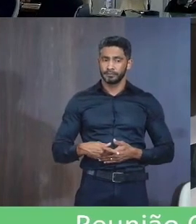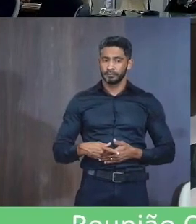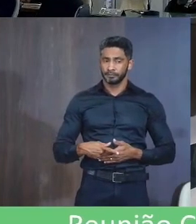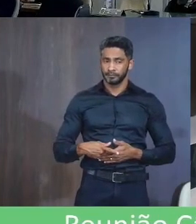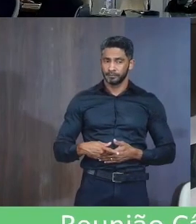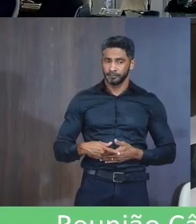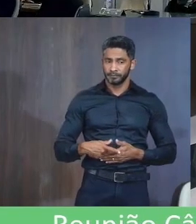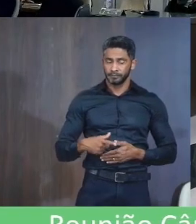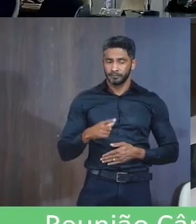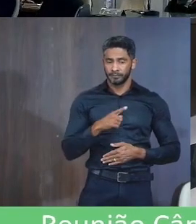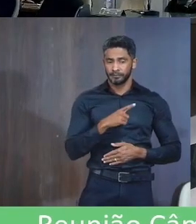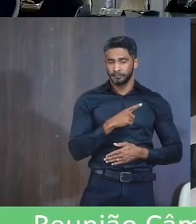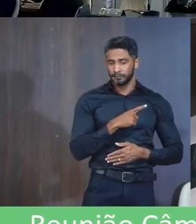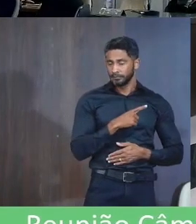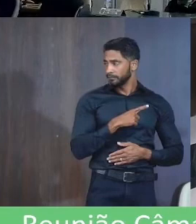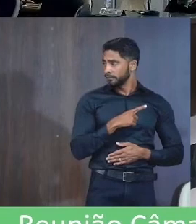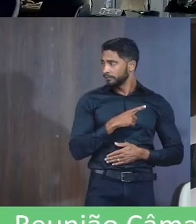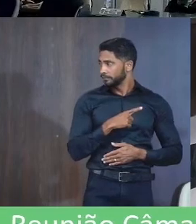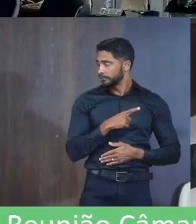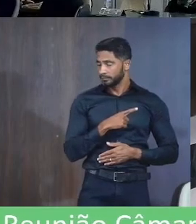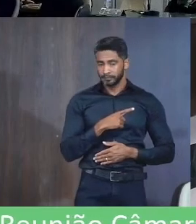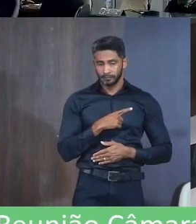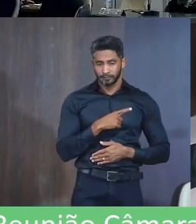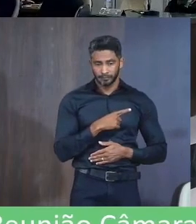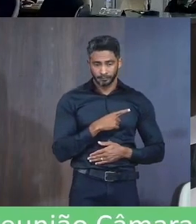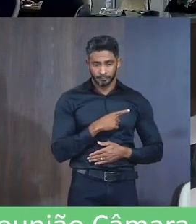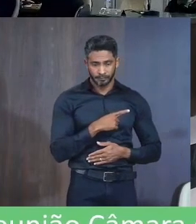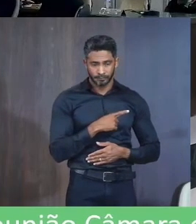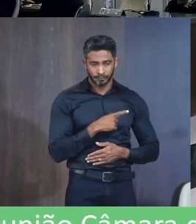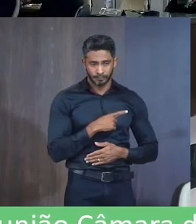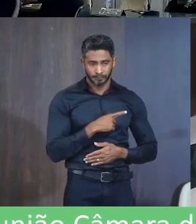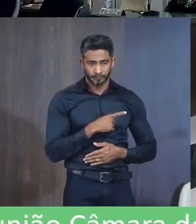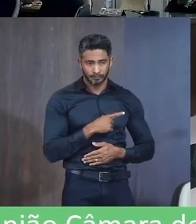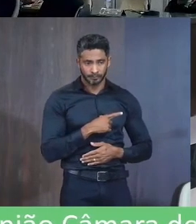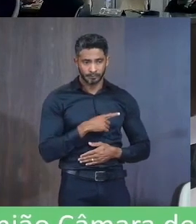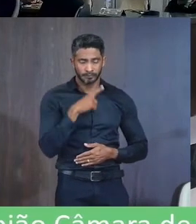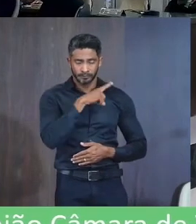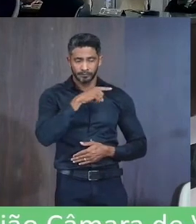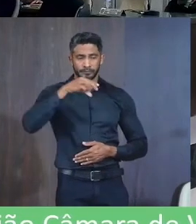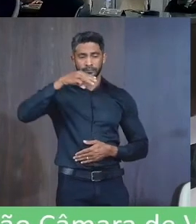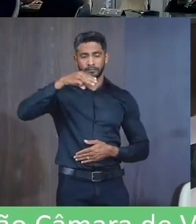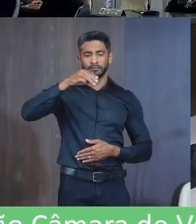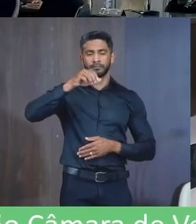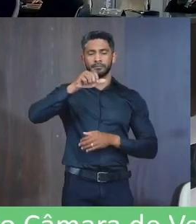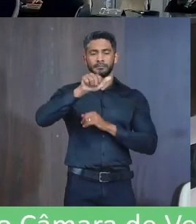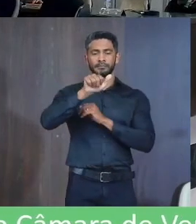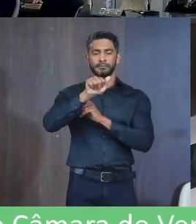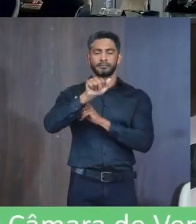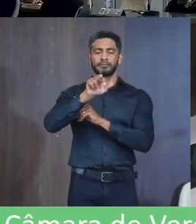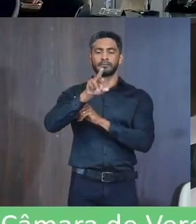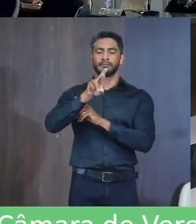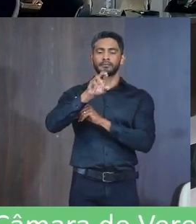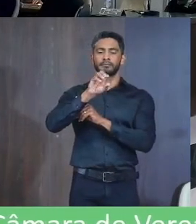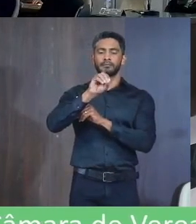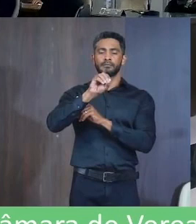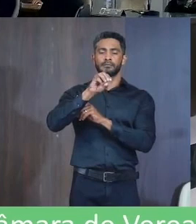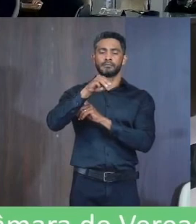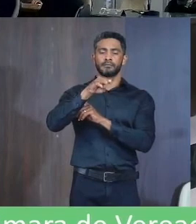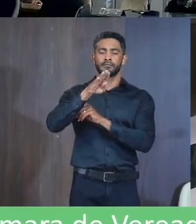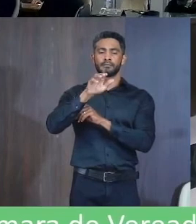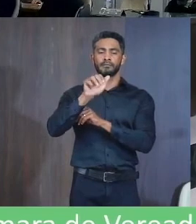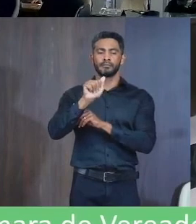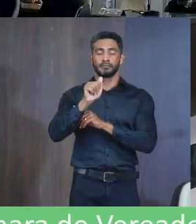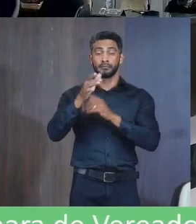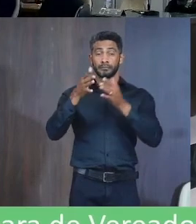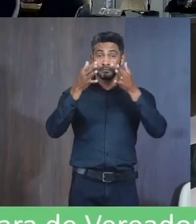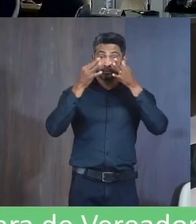Tem uma Eu não sei qual O número Eu perdi aqui Mas é lá Da Maromba Eu queria Pedir uma